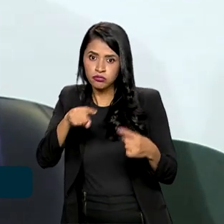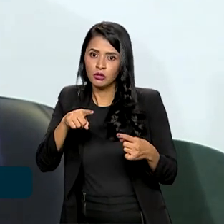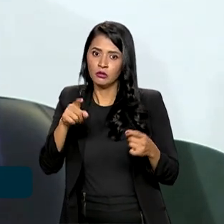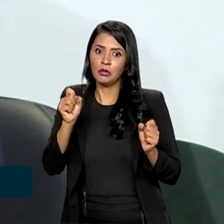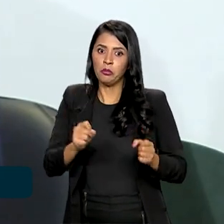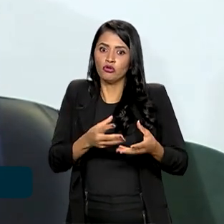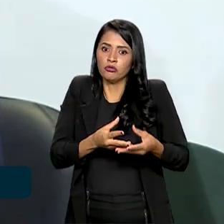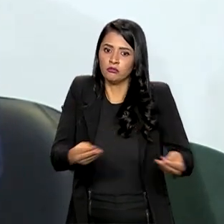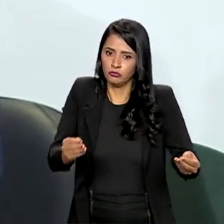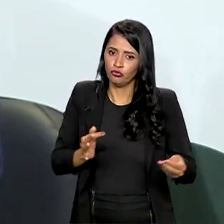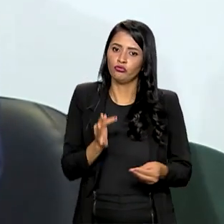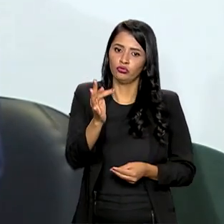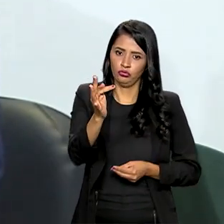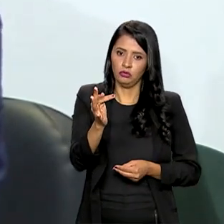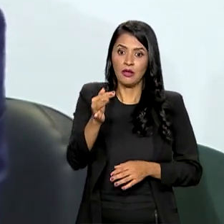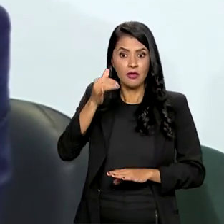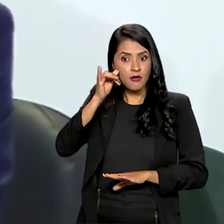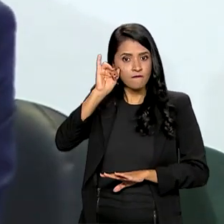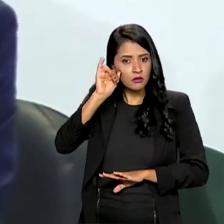é evitar a extinção de espécies.